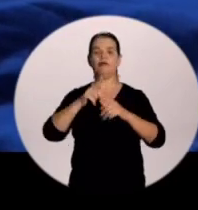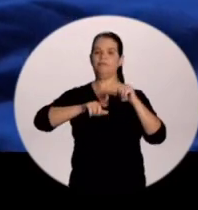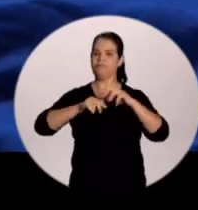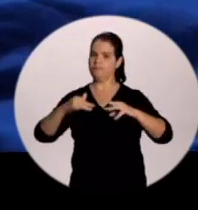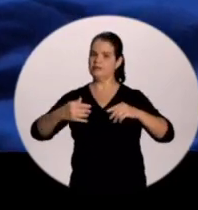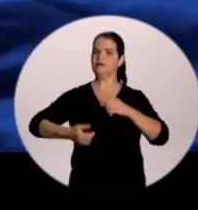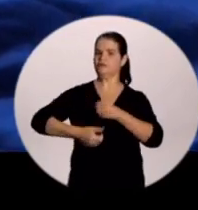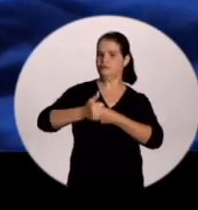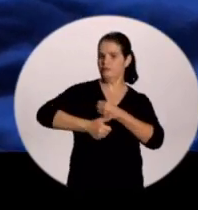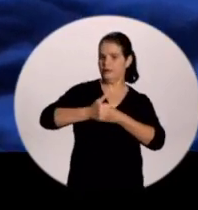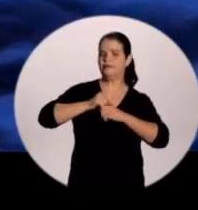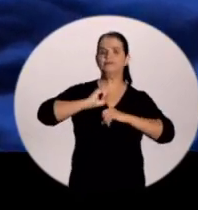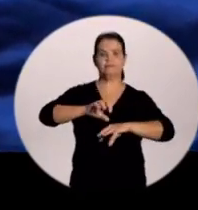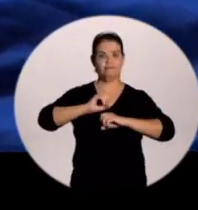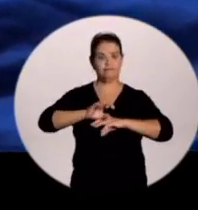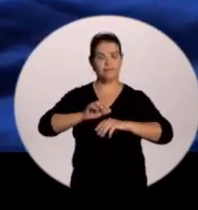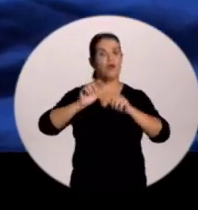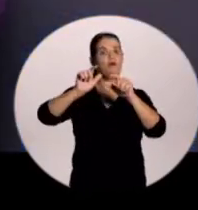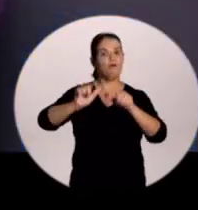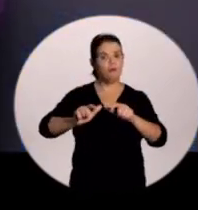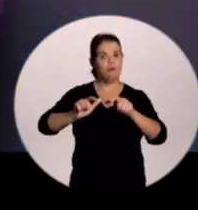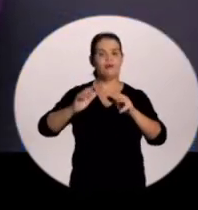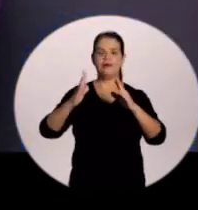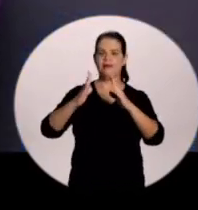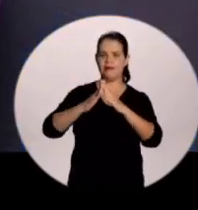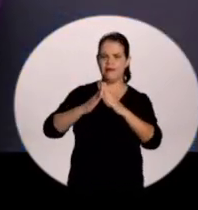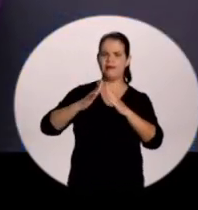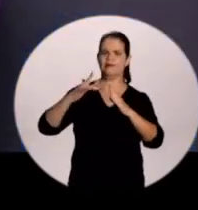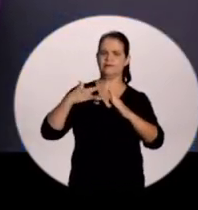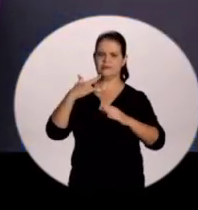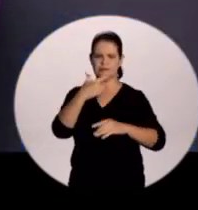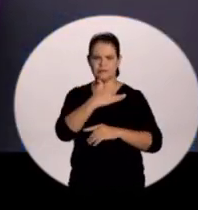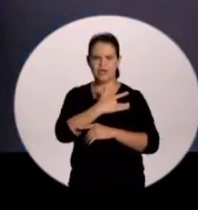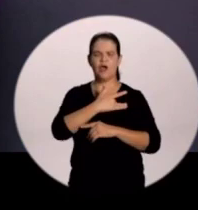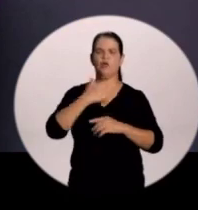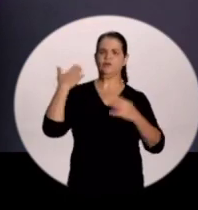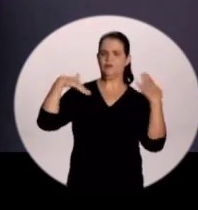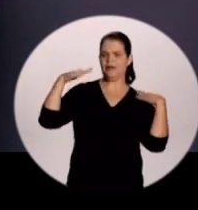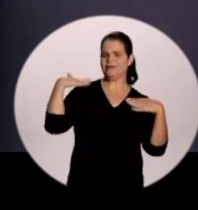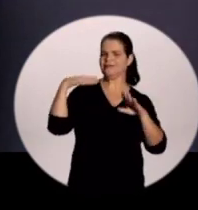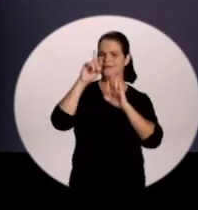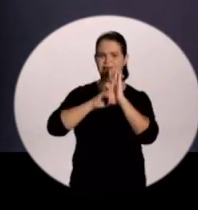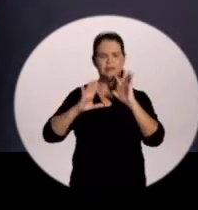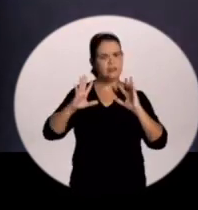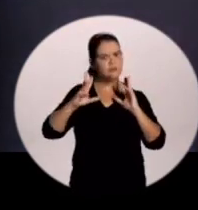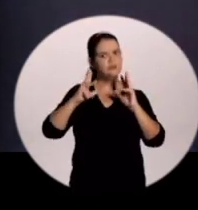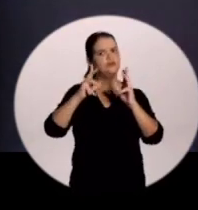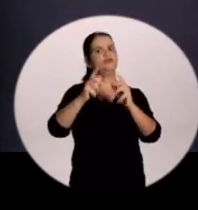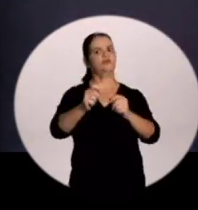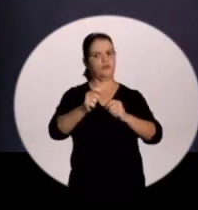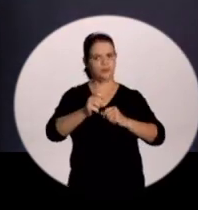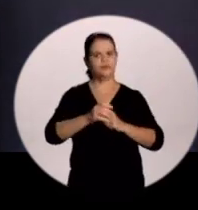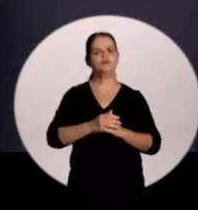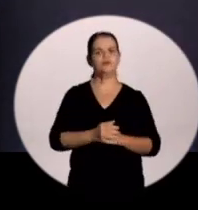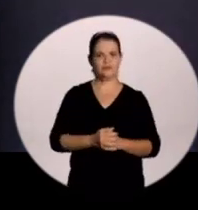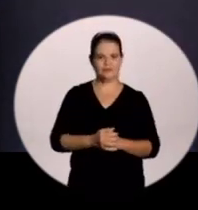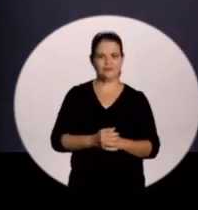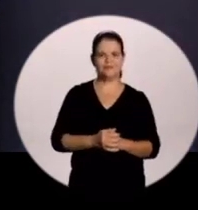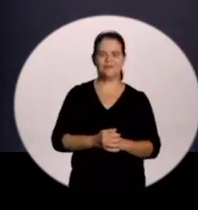equipada com educação de qualidade Num lugar onde moradia, saúde e lazer sejam o direito de todos